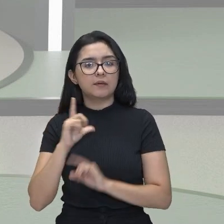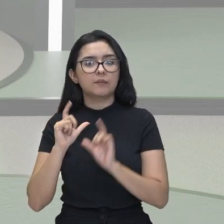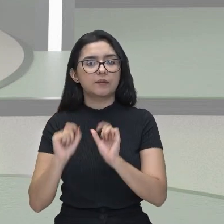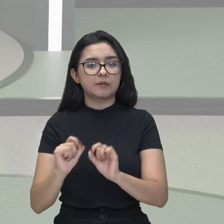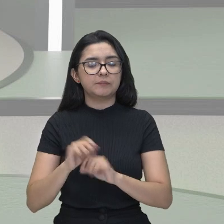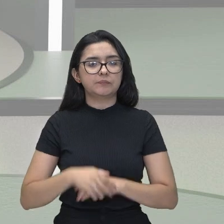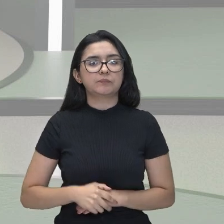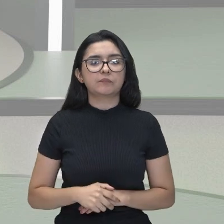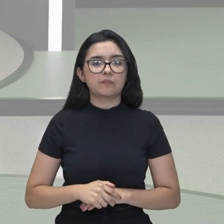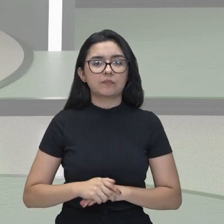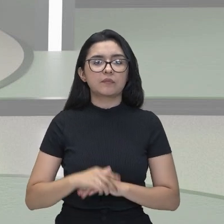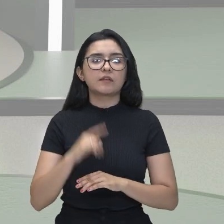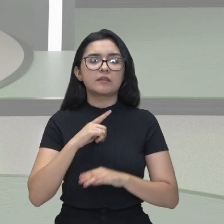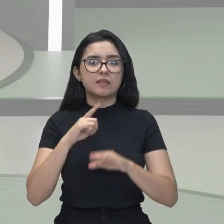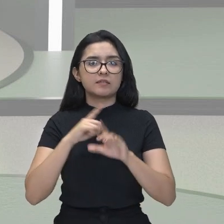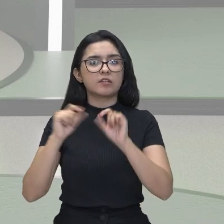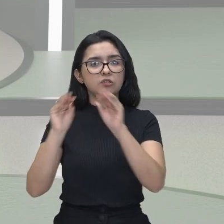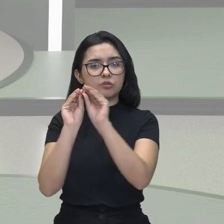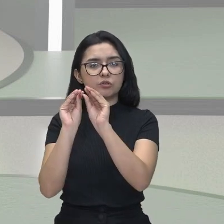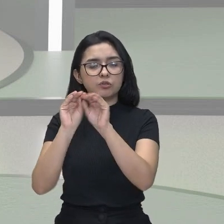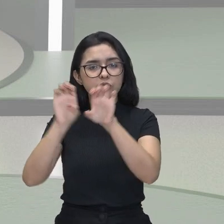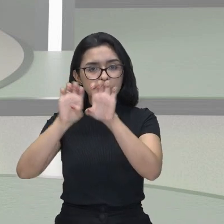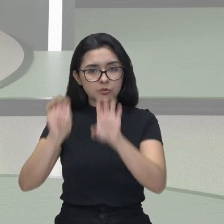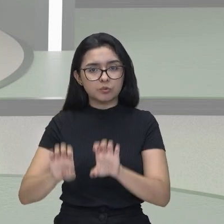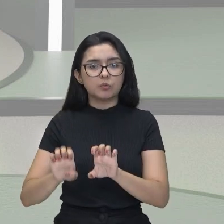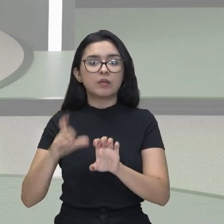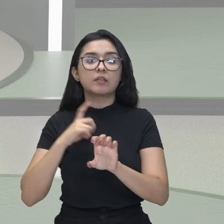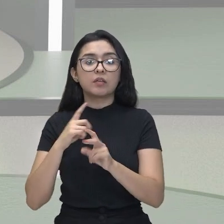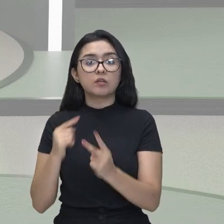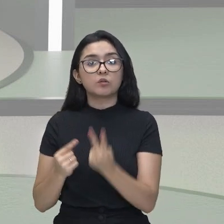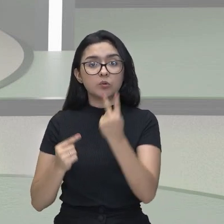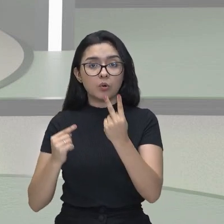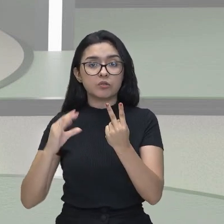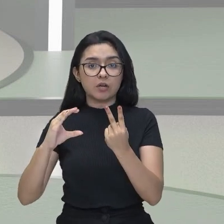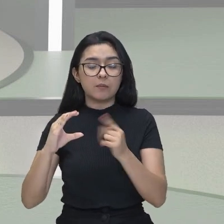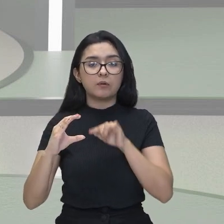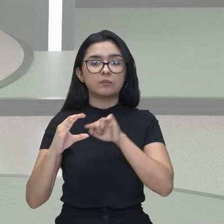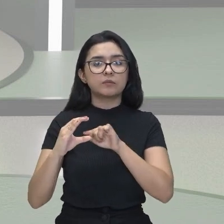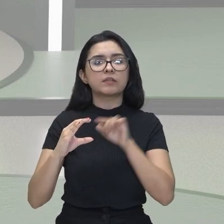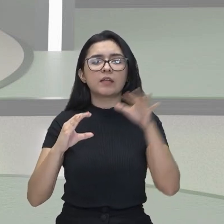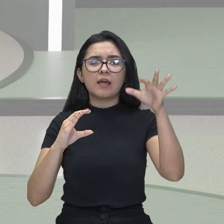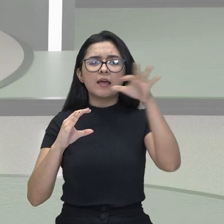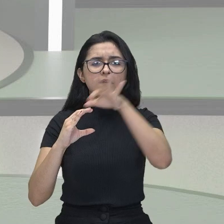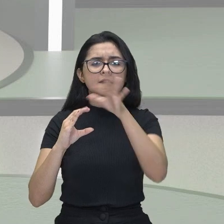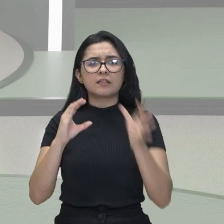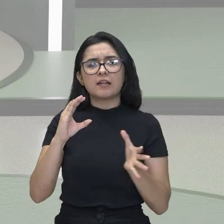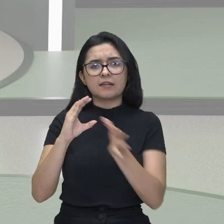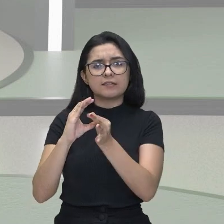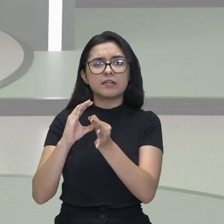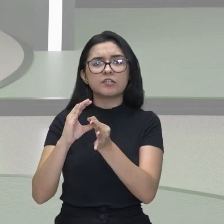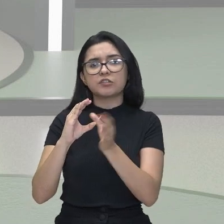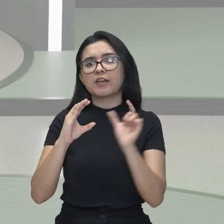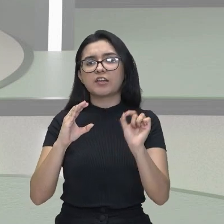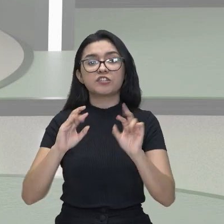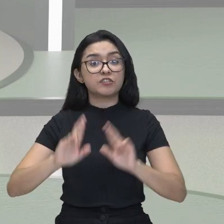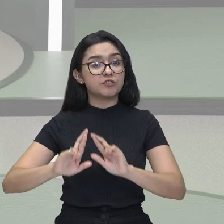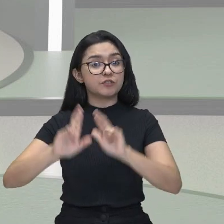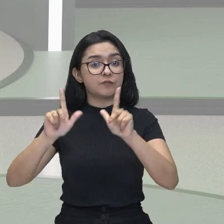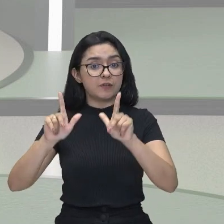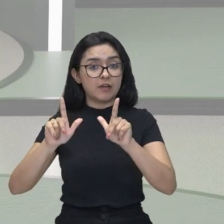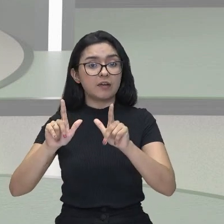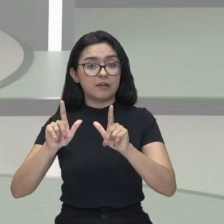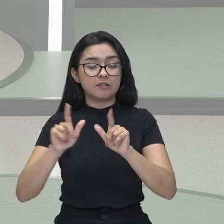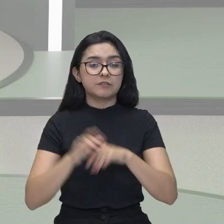composto cíclico, dois carbonos que têm ligantes diferentes. Só que